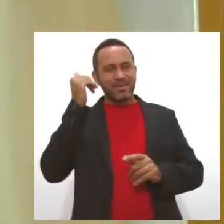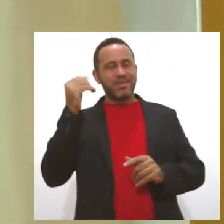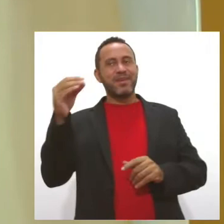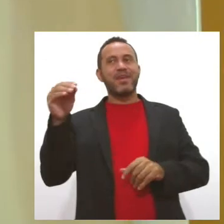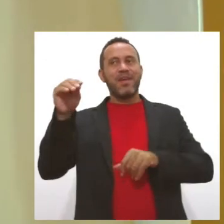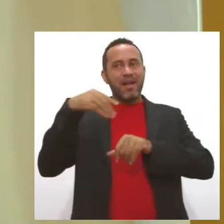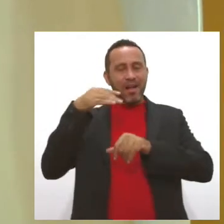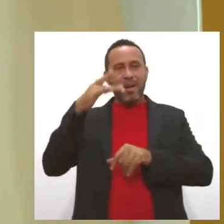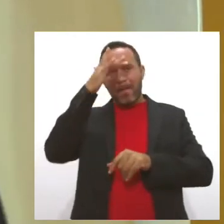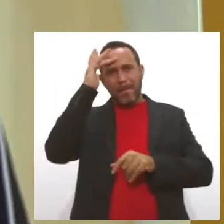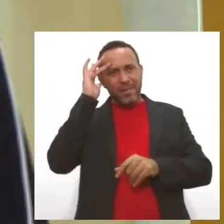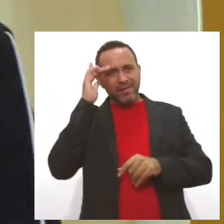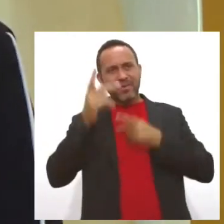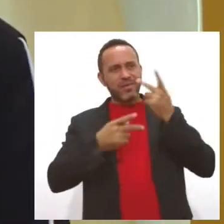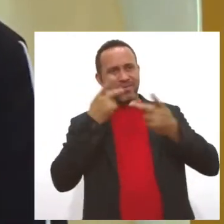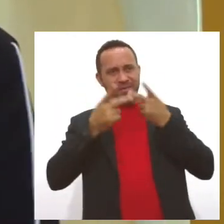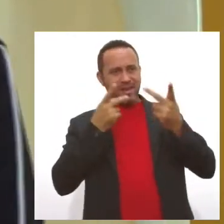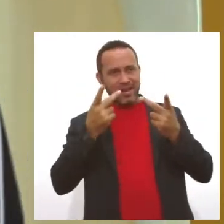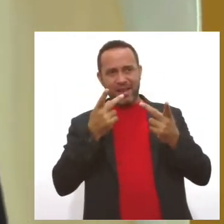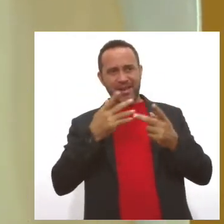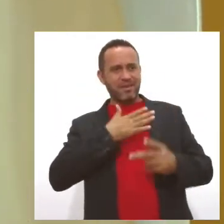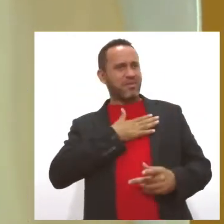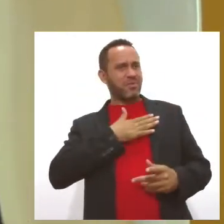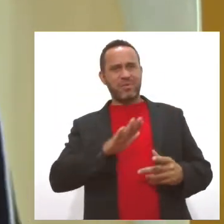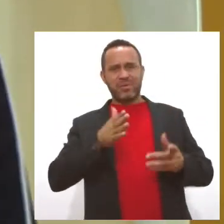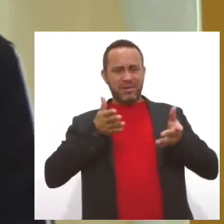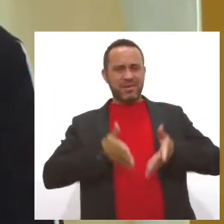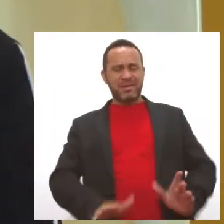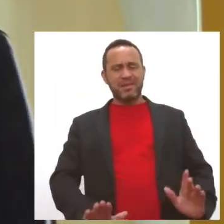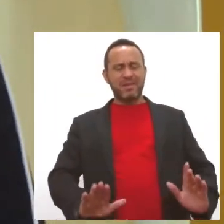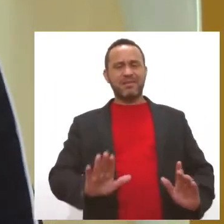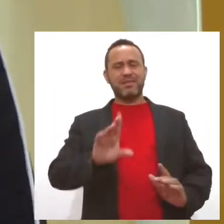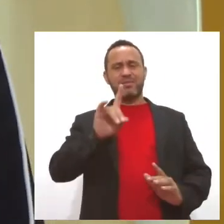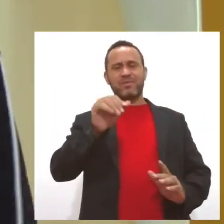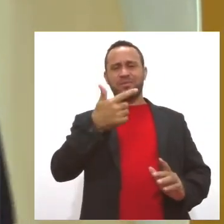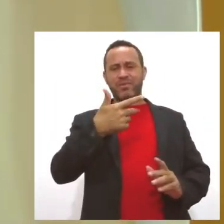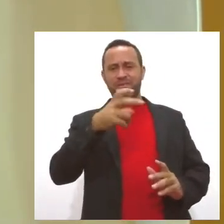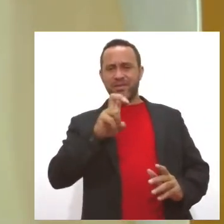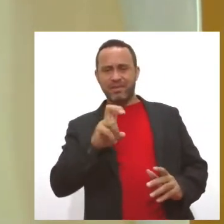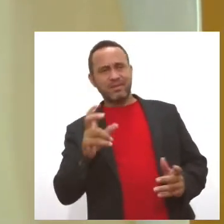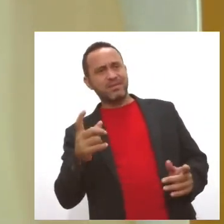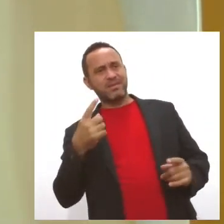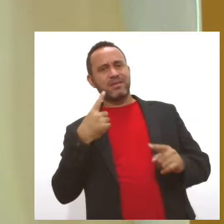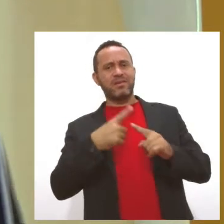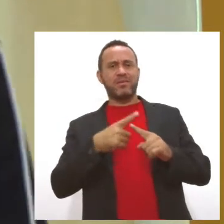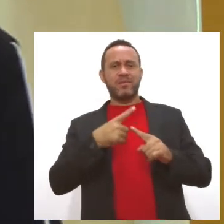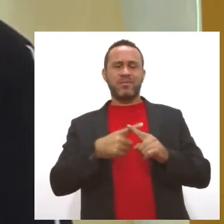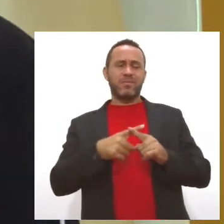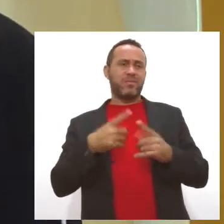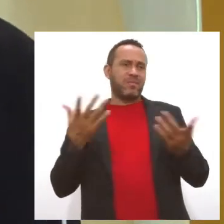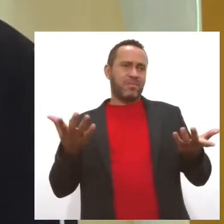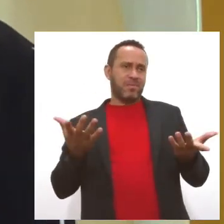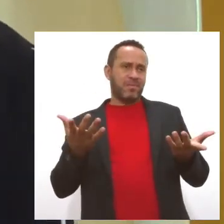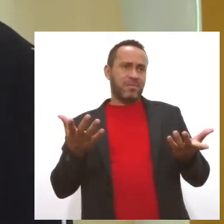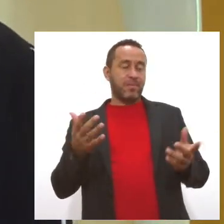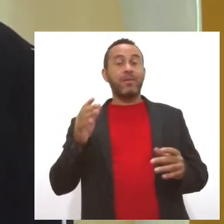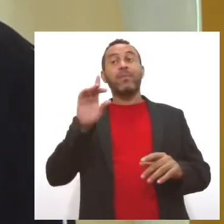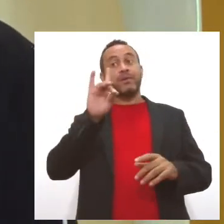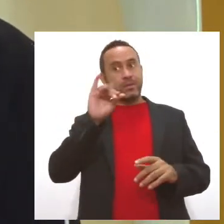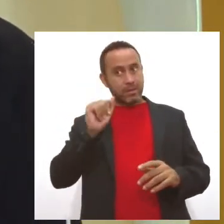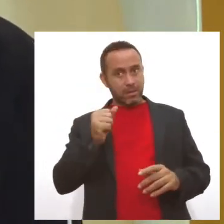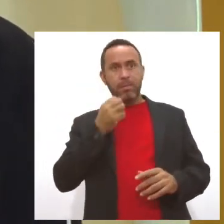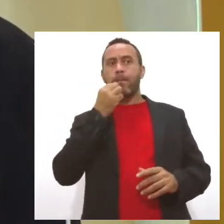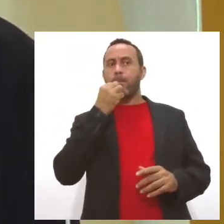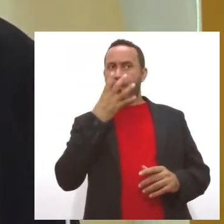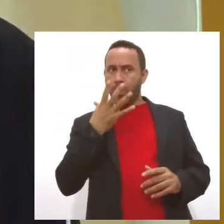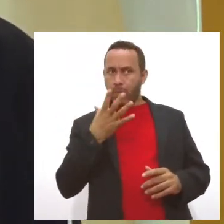pessoas dizerem que não gostariam de ter nascido no dia do Natal. Mas, para ela, a data é motivo